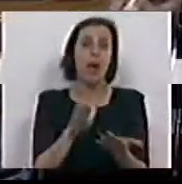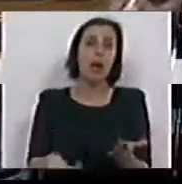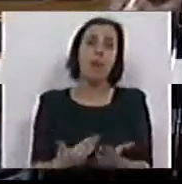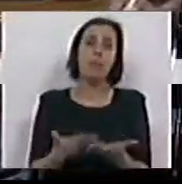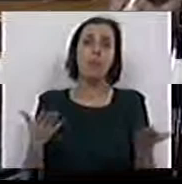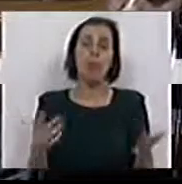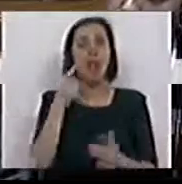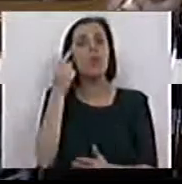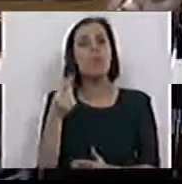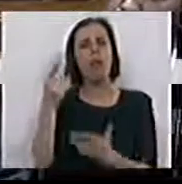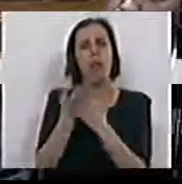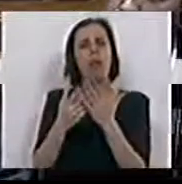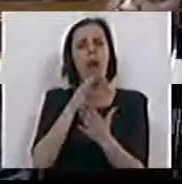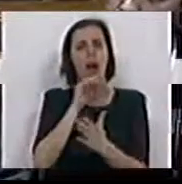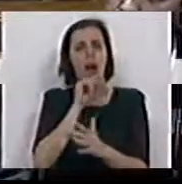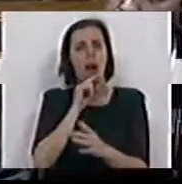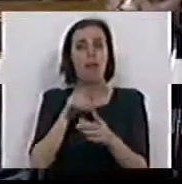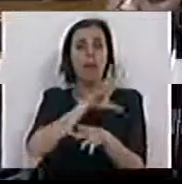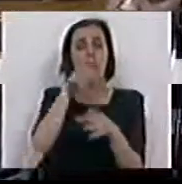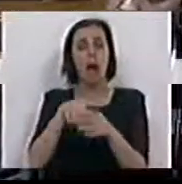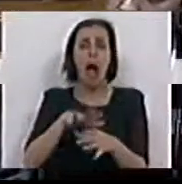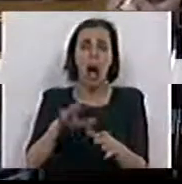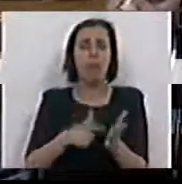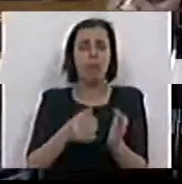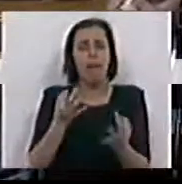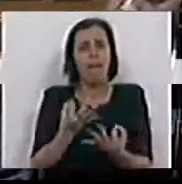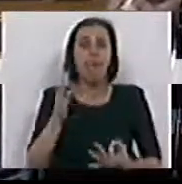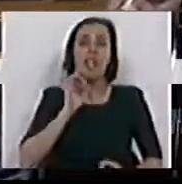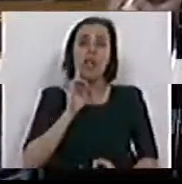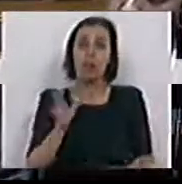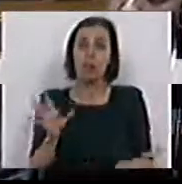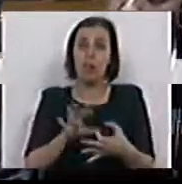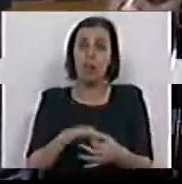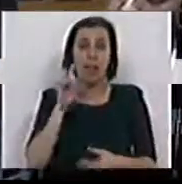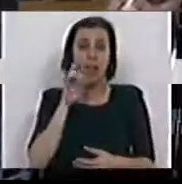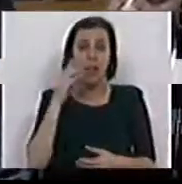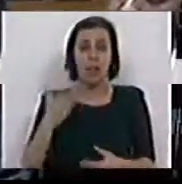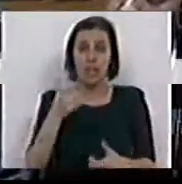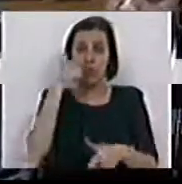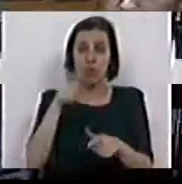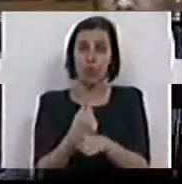proposta em estes sete especialidades, sendo que ela abarca áreas necessariamente importantes no que diz respeito à defesa dos direitos dos consumidores.